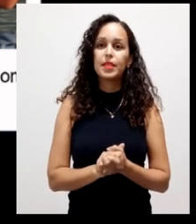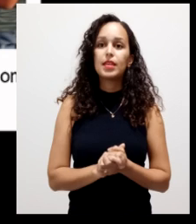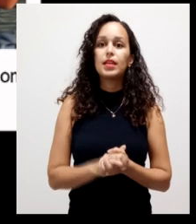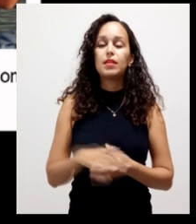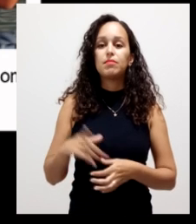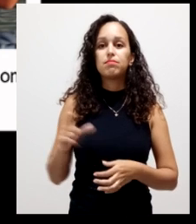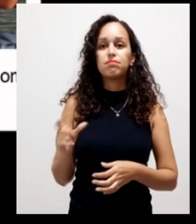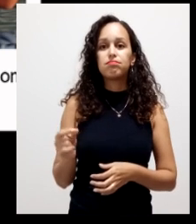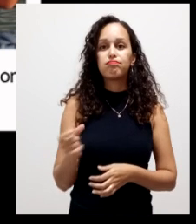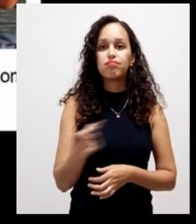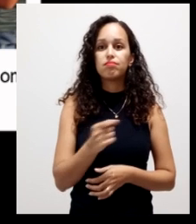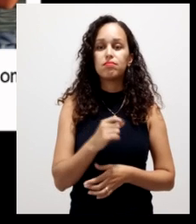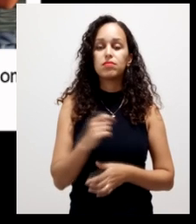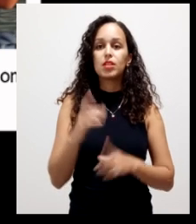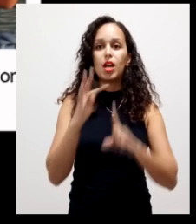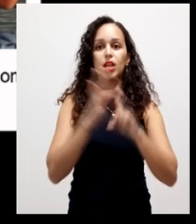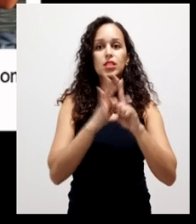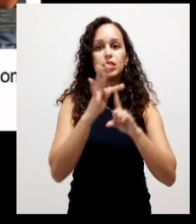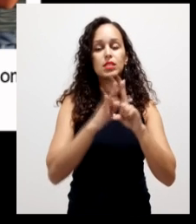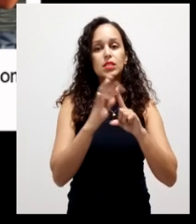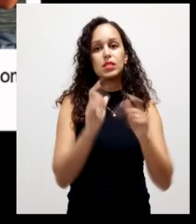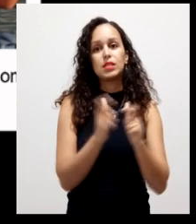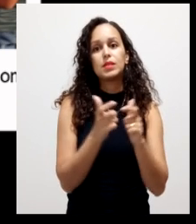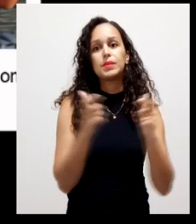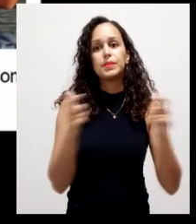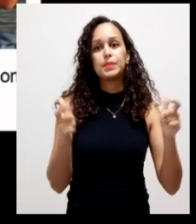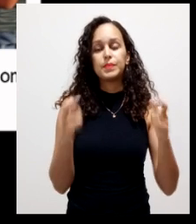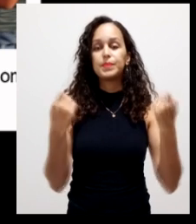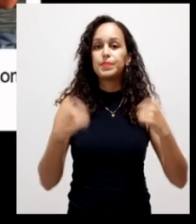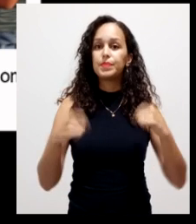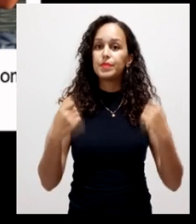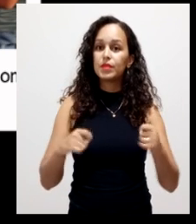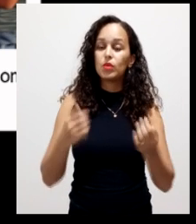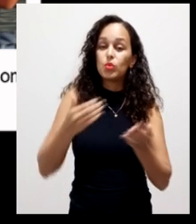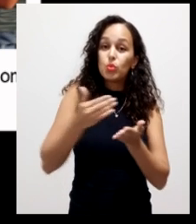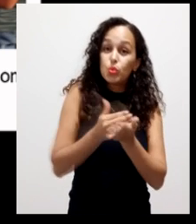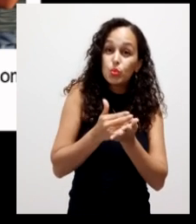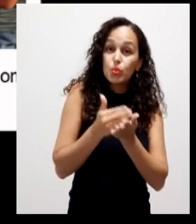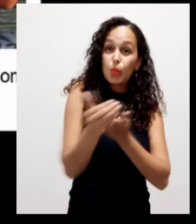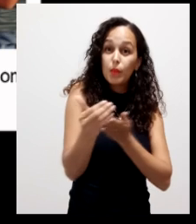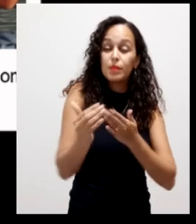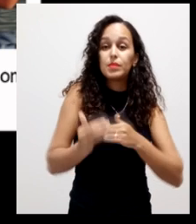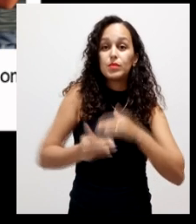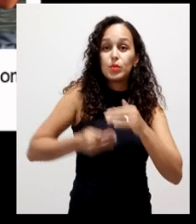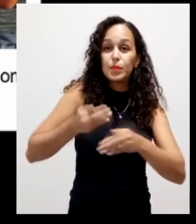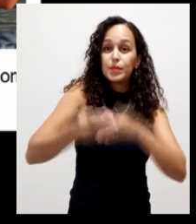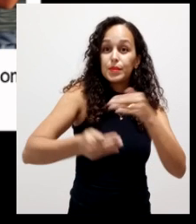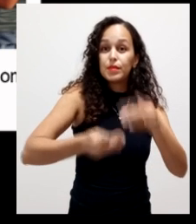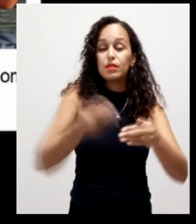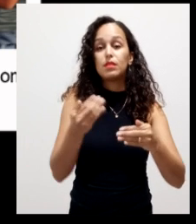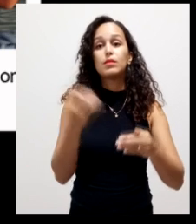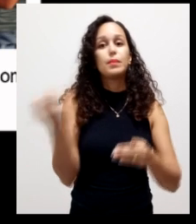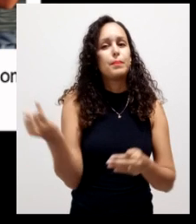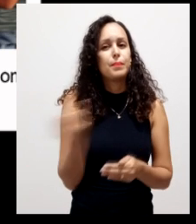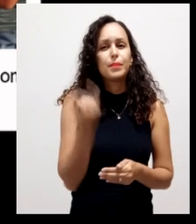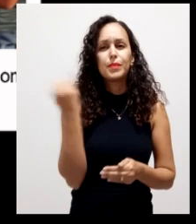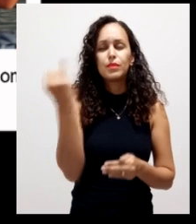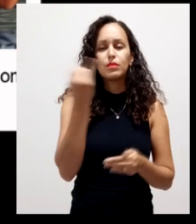outras elas necessariam de uma temperatura maior então logo no início do processo é importante que as temperaturas elas sejam